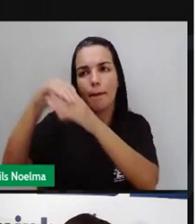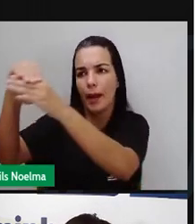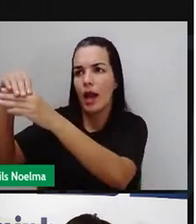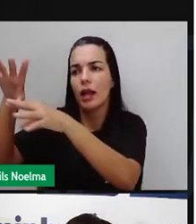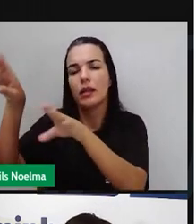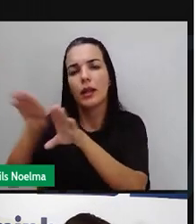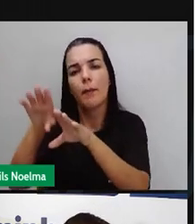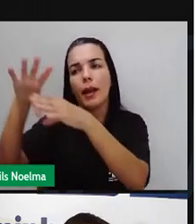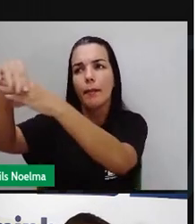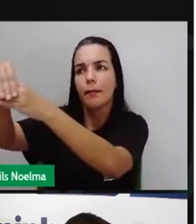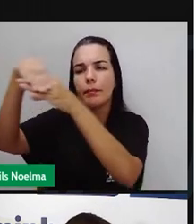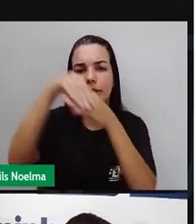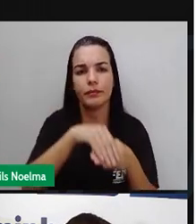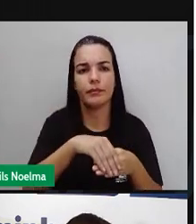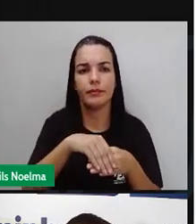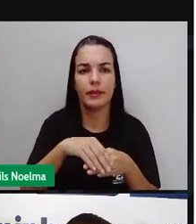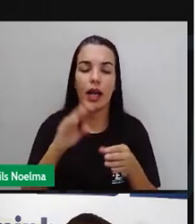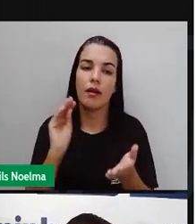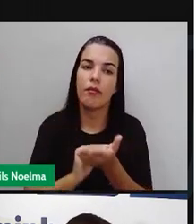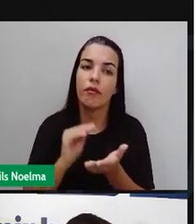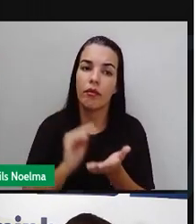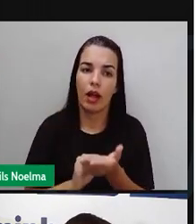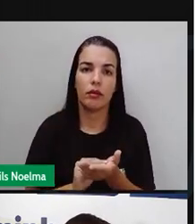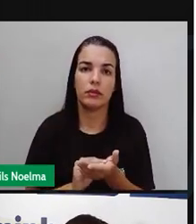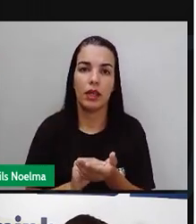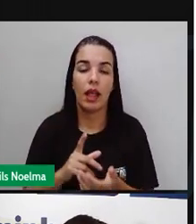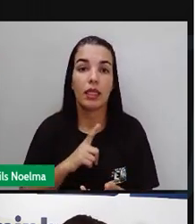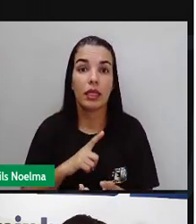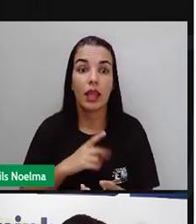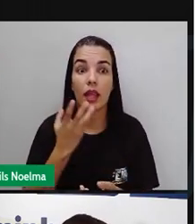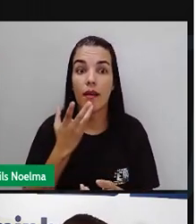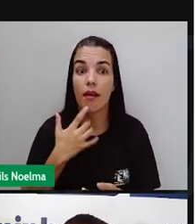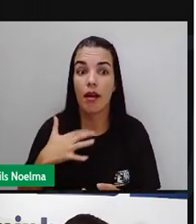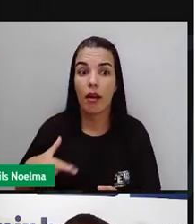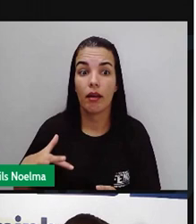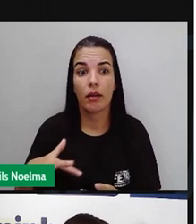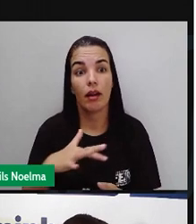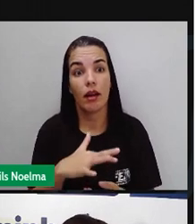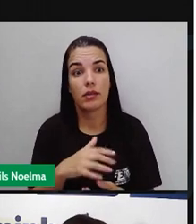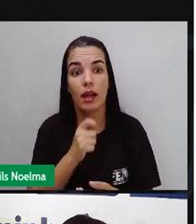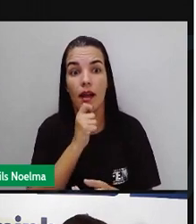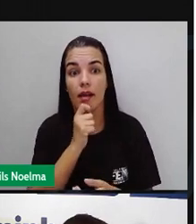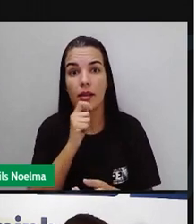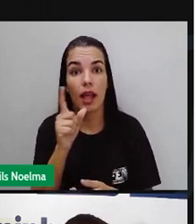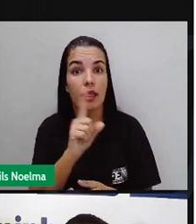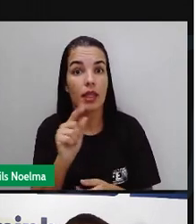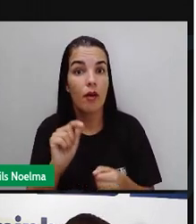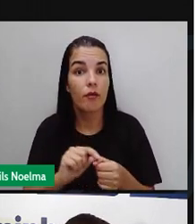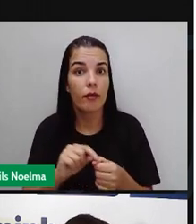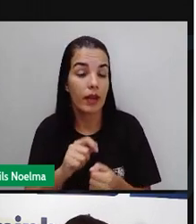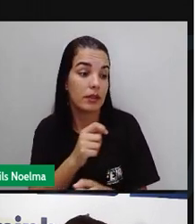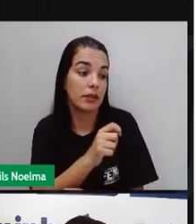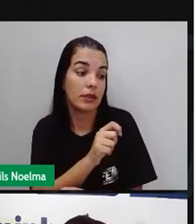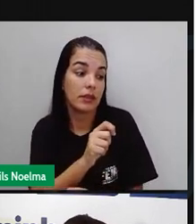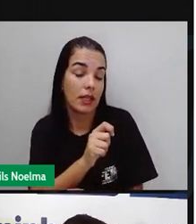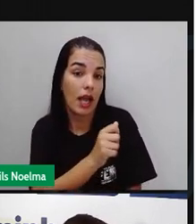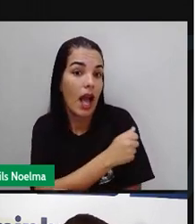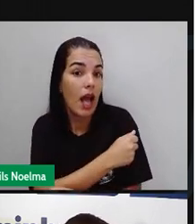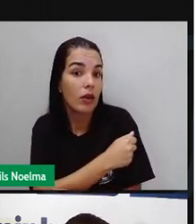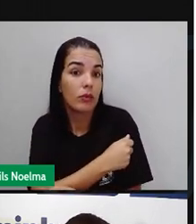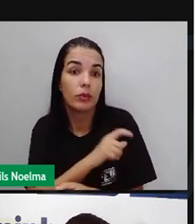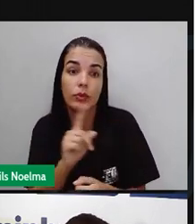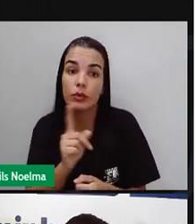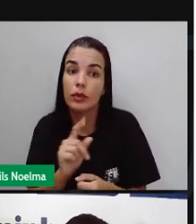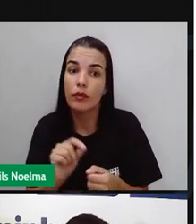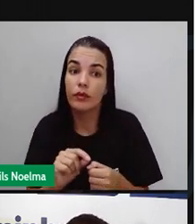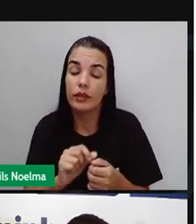correto também tem criança ainda que não realizou nem a atividade no mês de abril passam isso gente nós